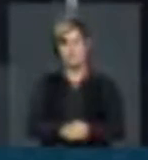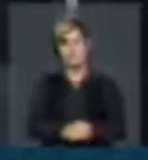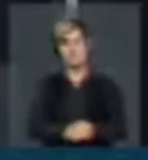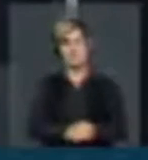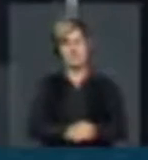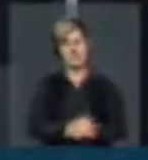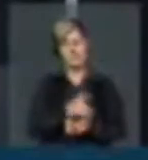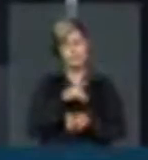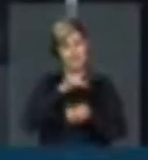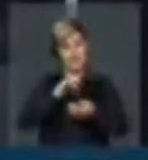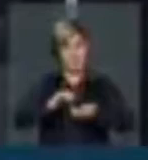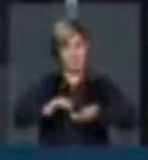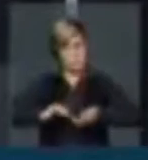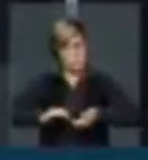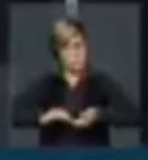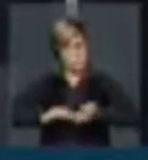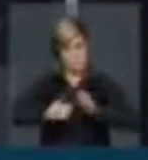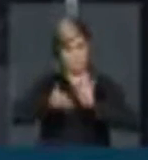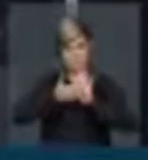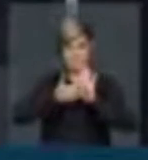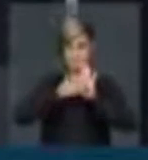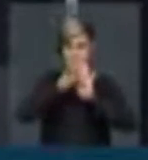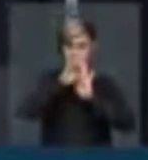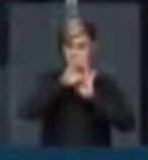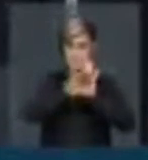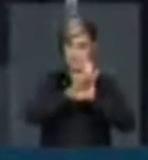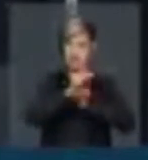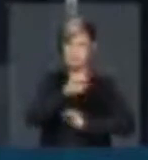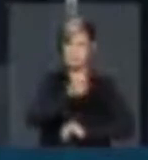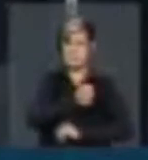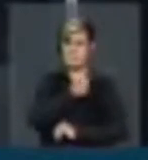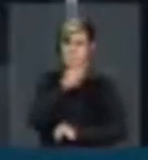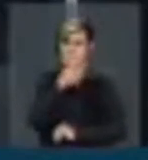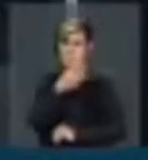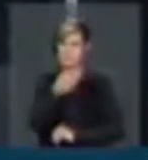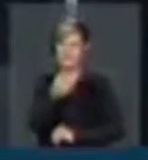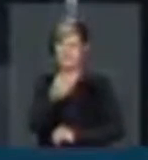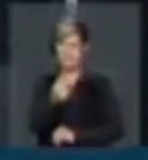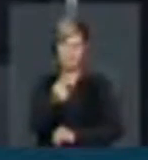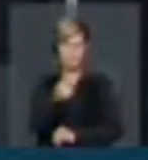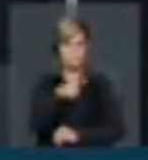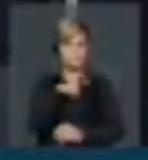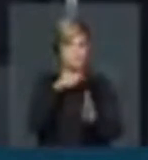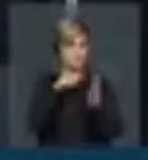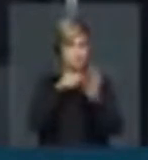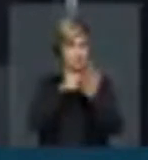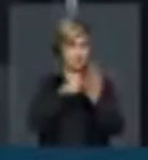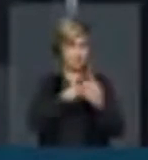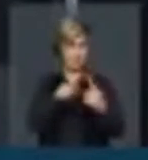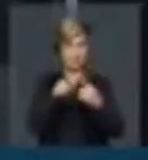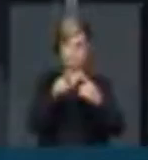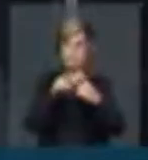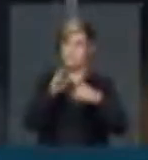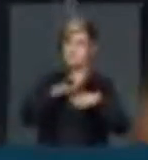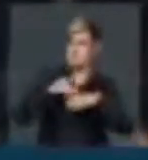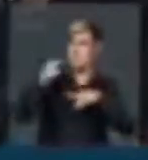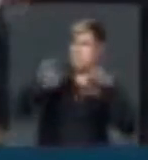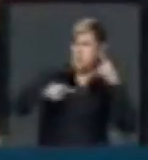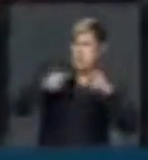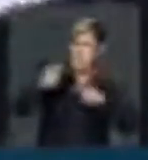Tramita no Congresso Nacional a proposta de emenda constitucional nº 37, que tem o objetivo dos mais discutíveis,